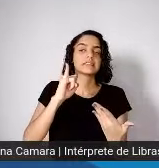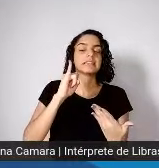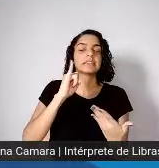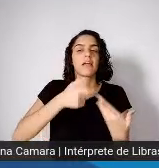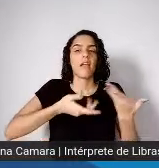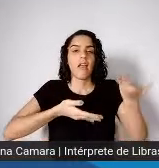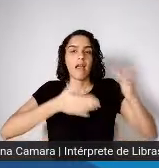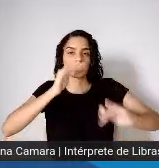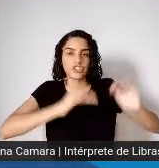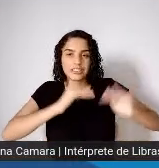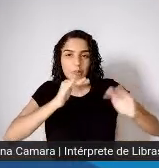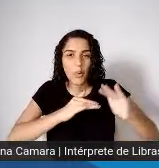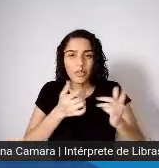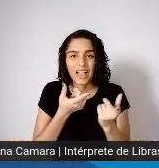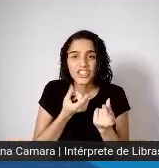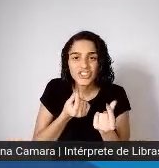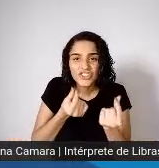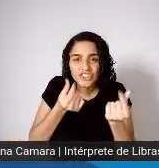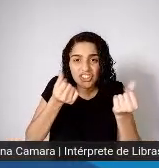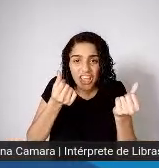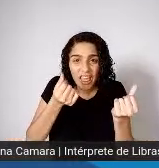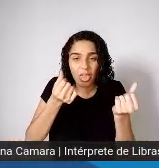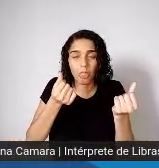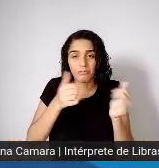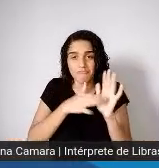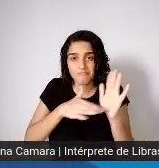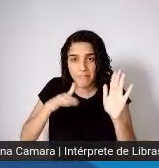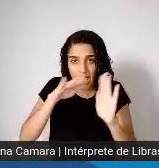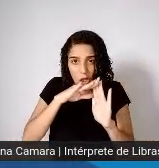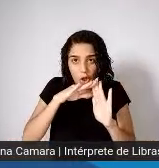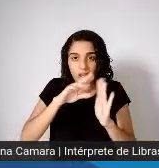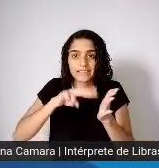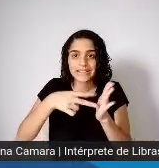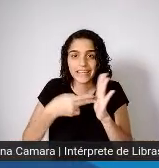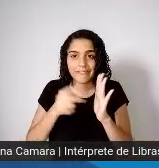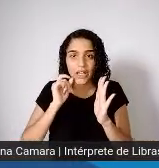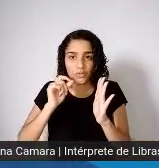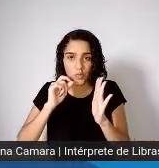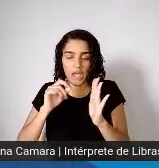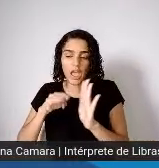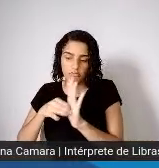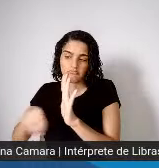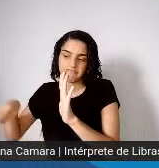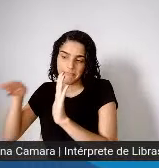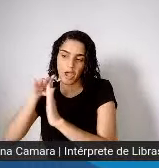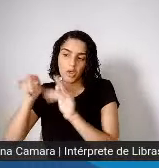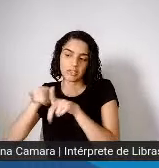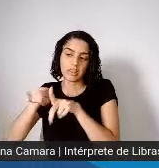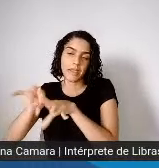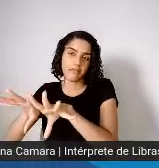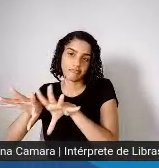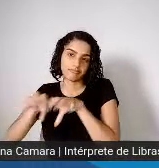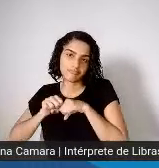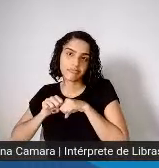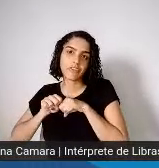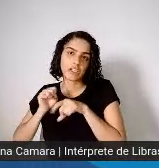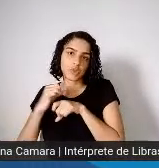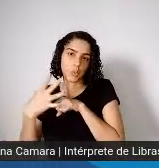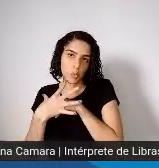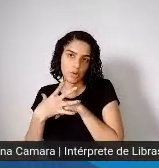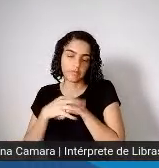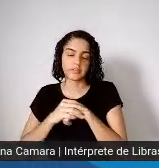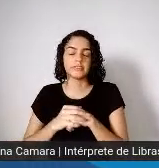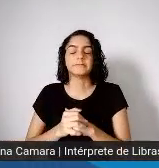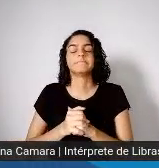era a taxa de infecção, a incidência da doença nos municípios. E um outro, relacionado a um